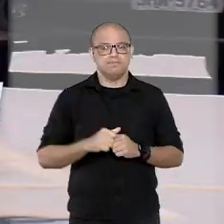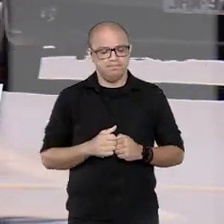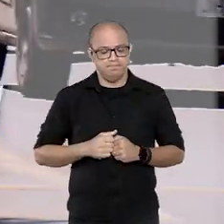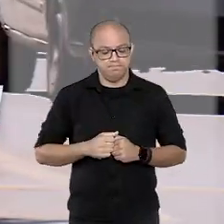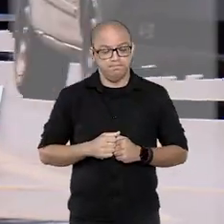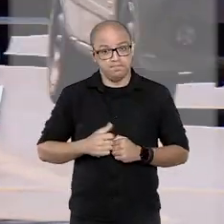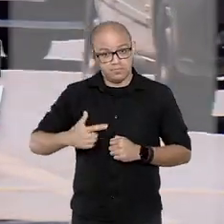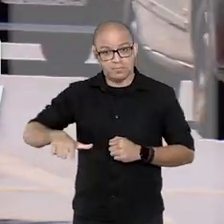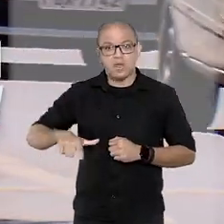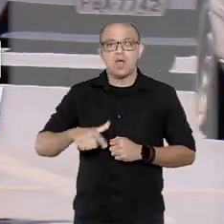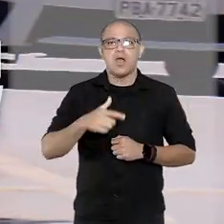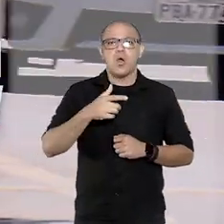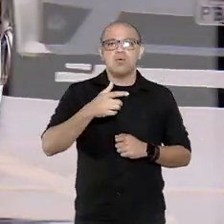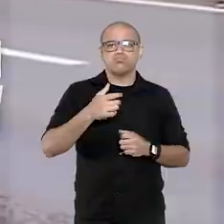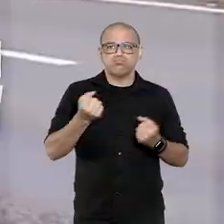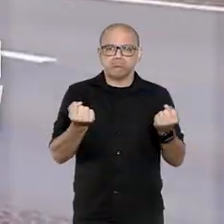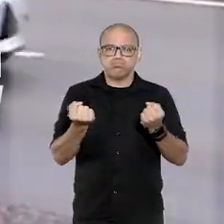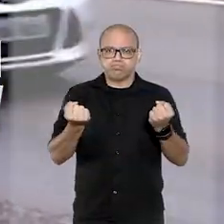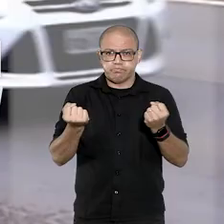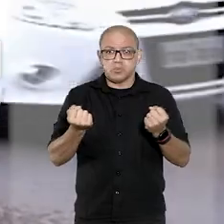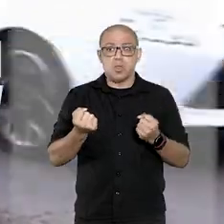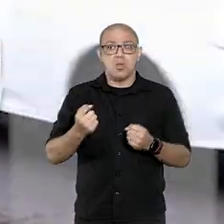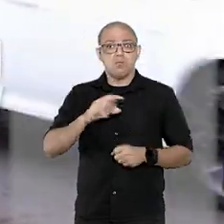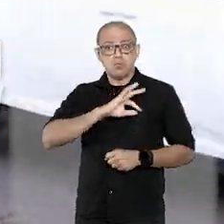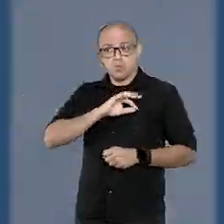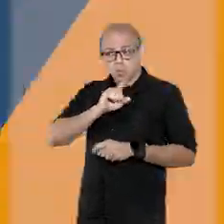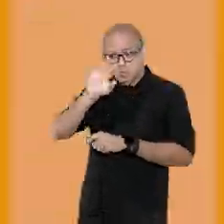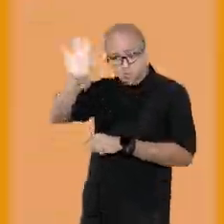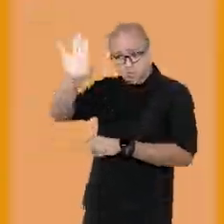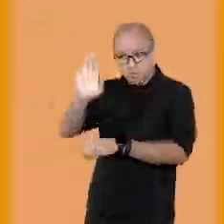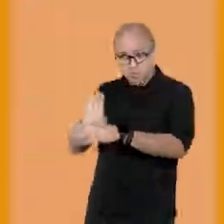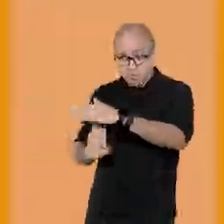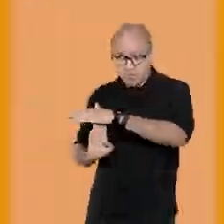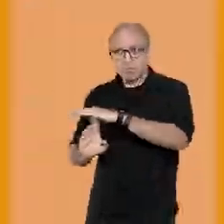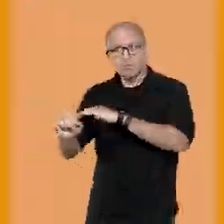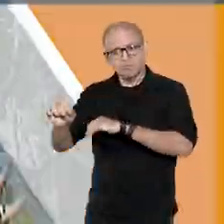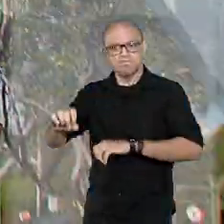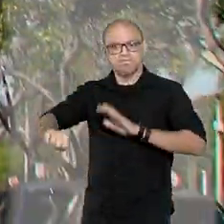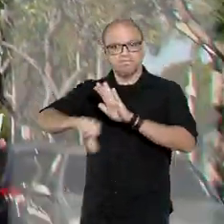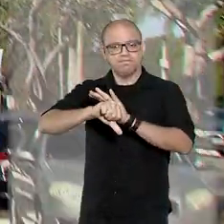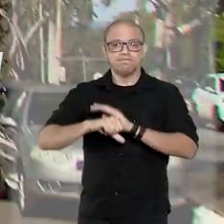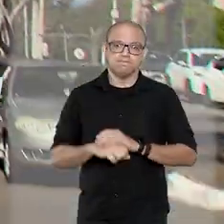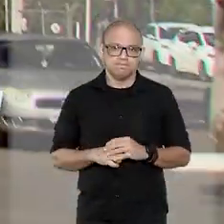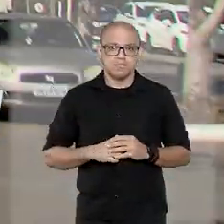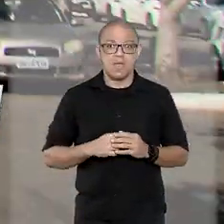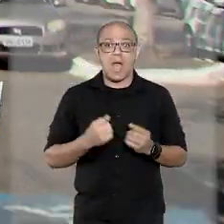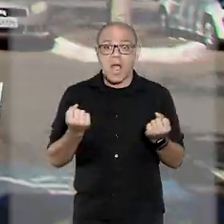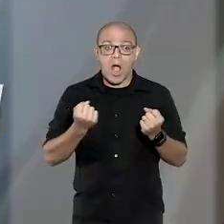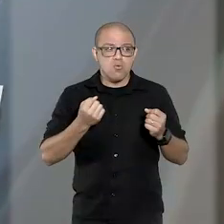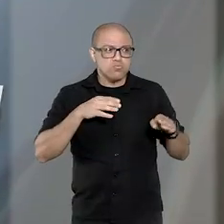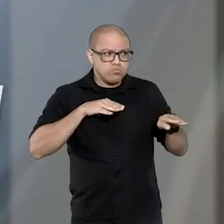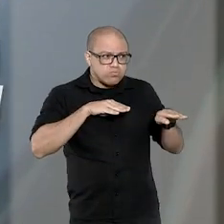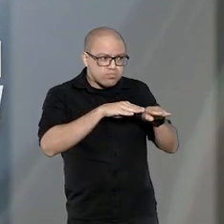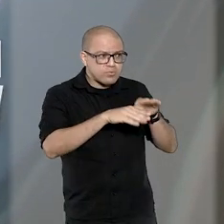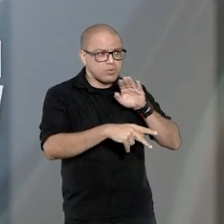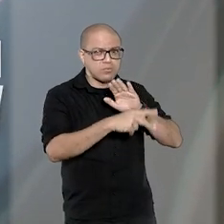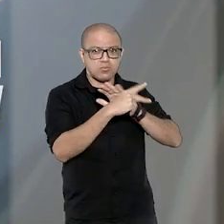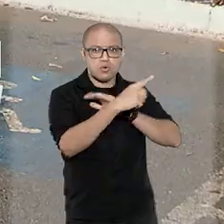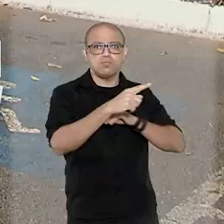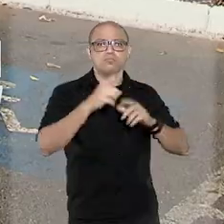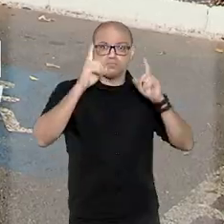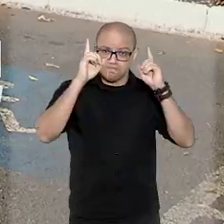atende ordem de parada da polícia comete crime. E mais, estacionar em vaga reservada a pessoa com